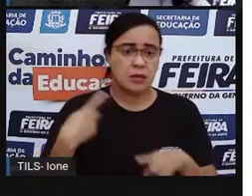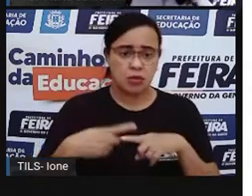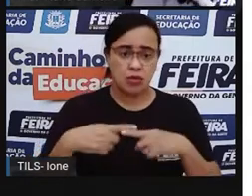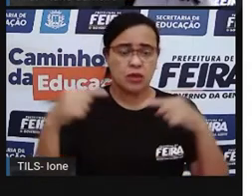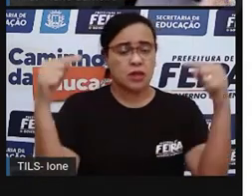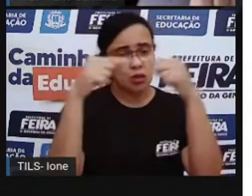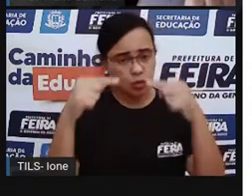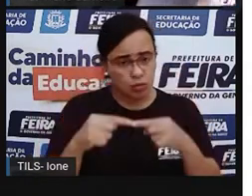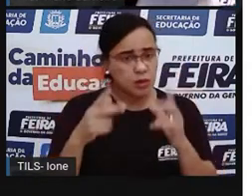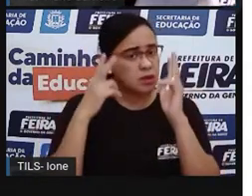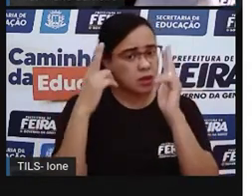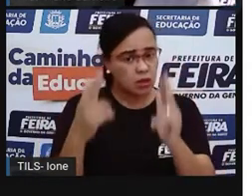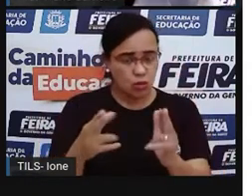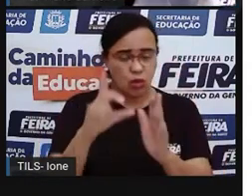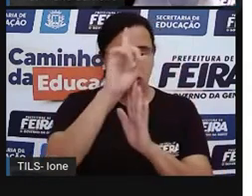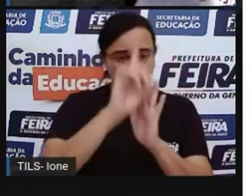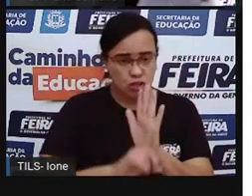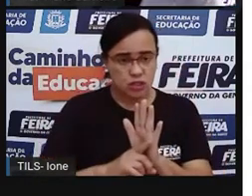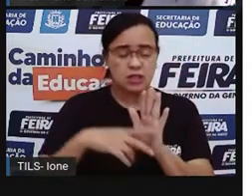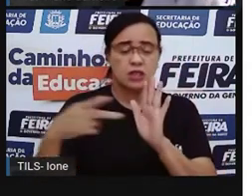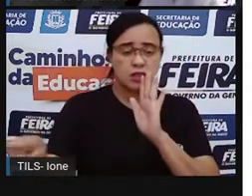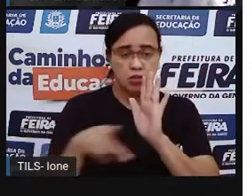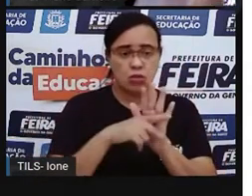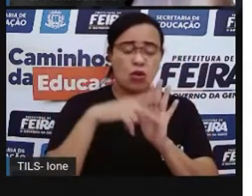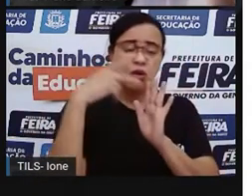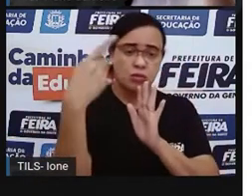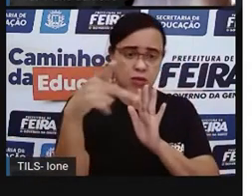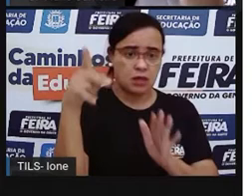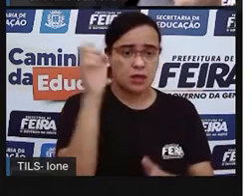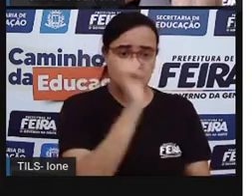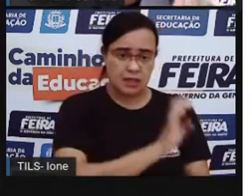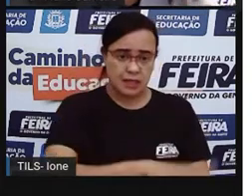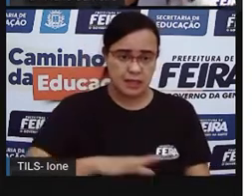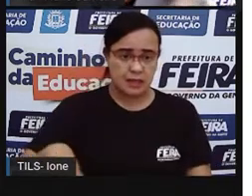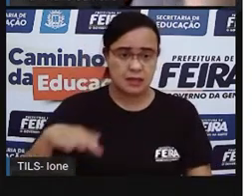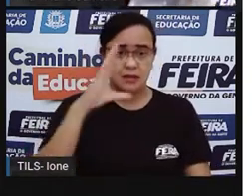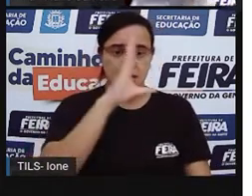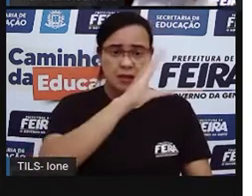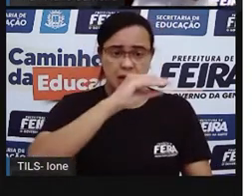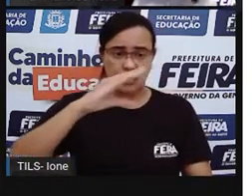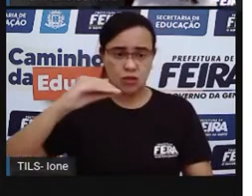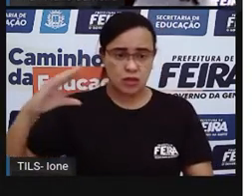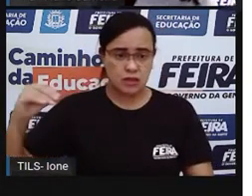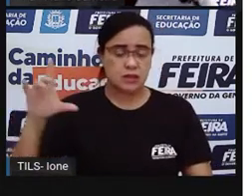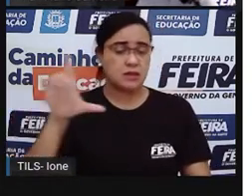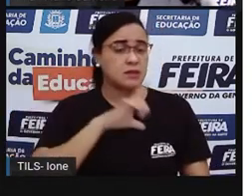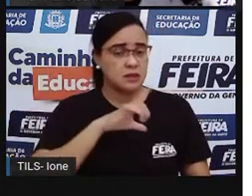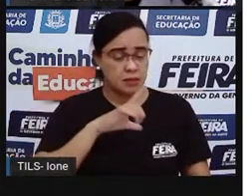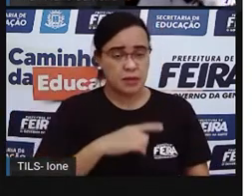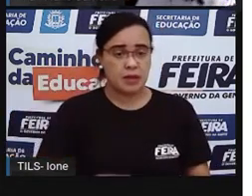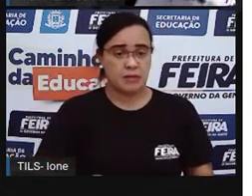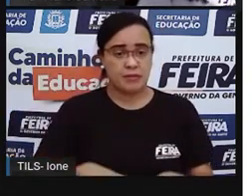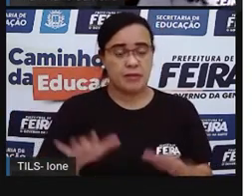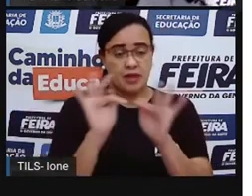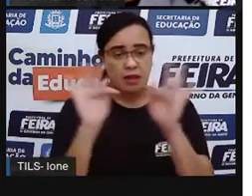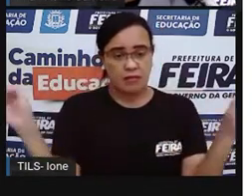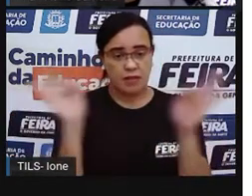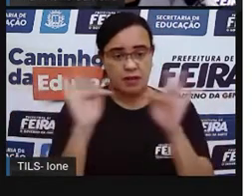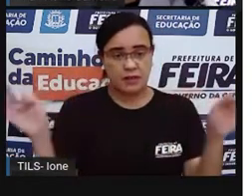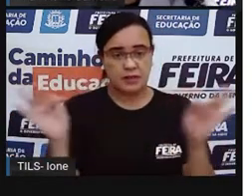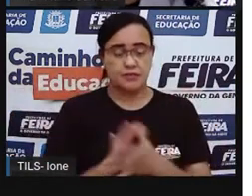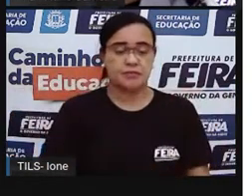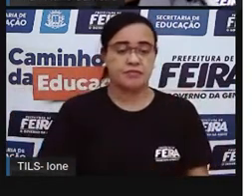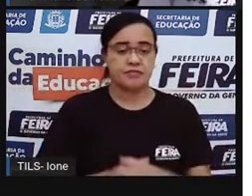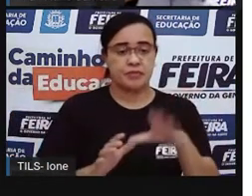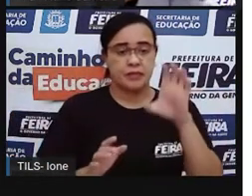Adolescente. Então, a gente retira as letras iniciais e a gente tem a sigla dessa frase, tá certo? Então, aqui, ó,